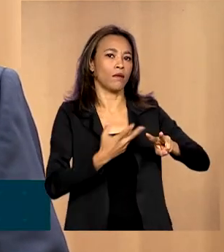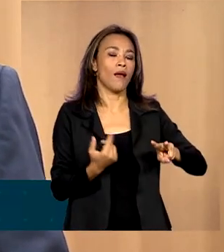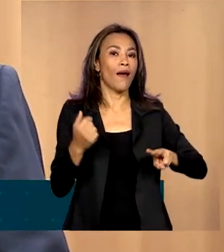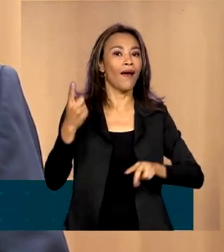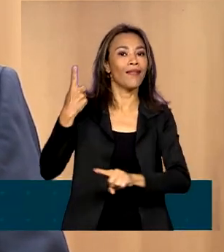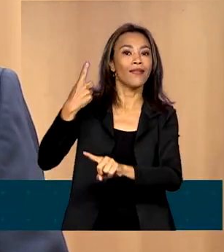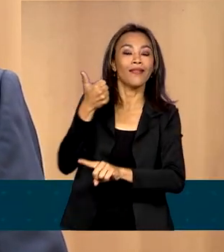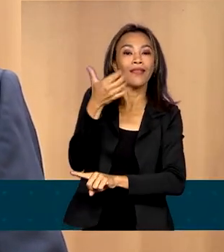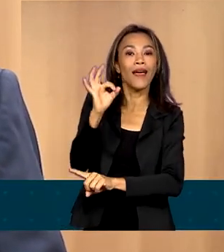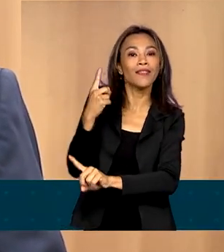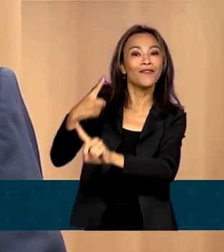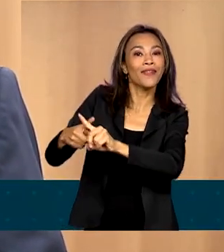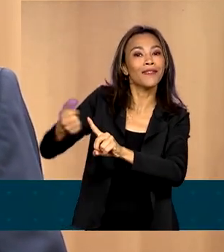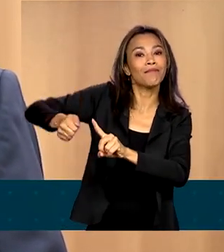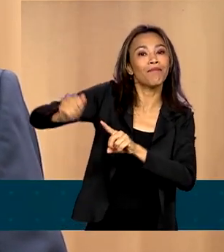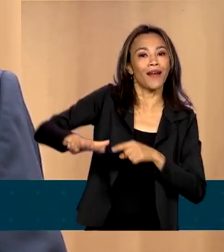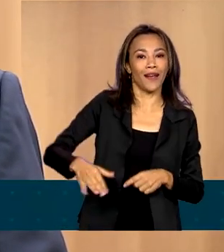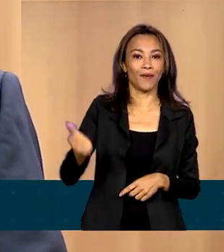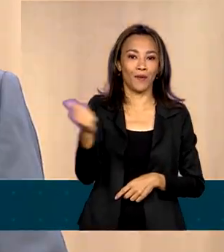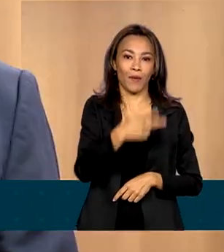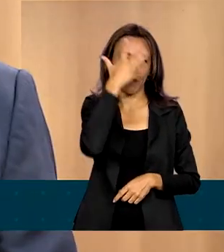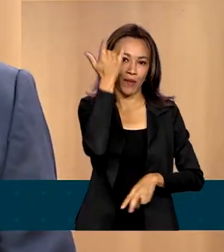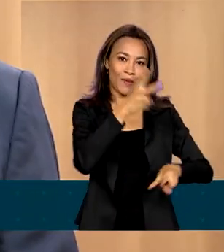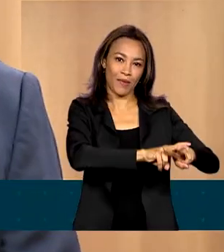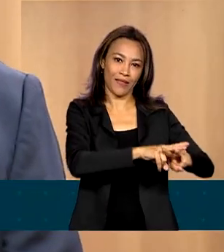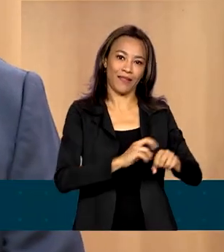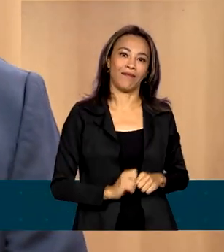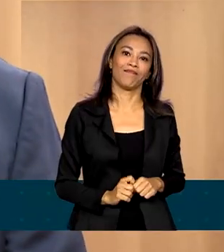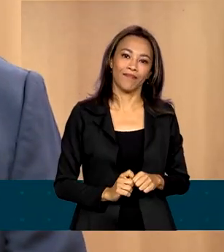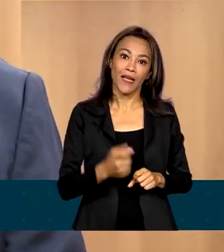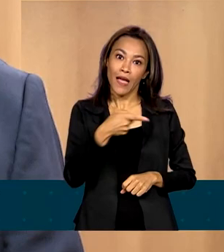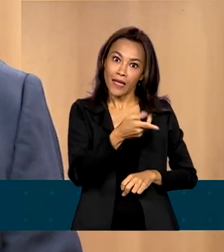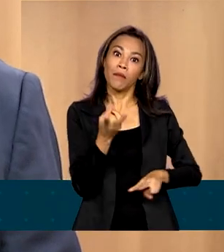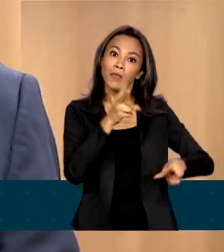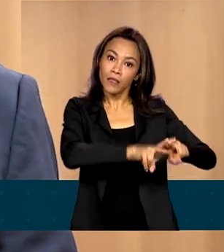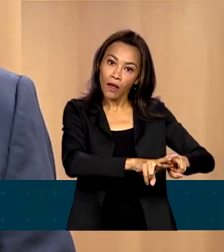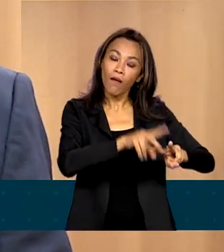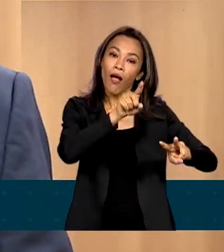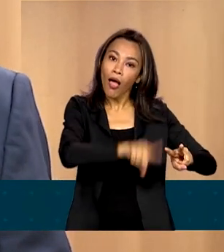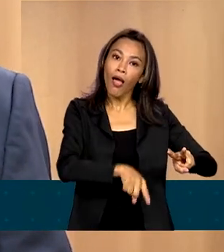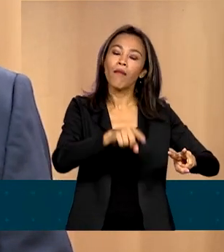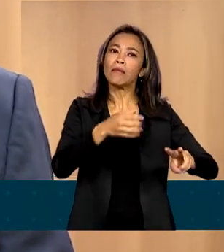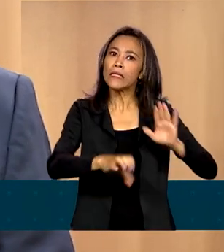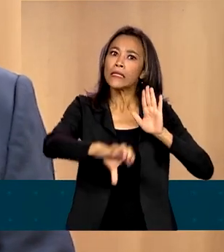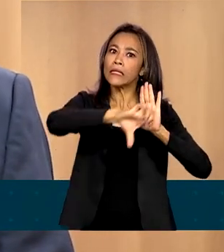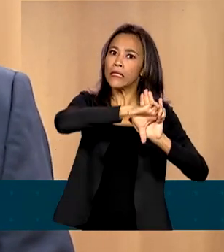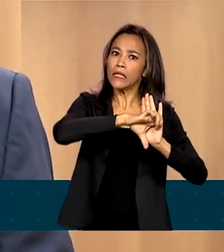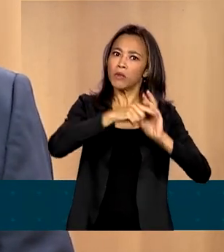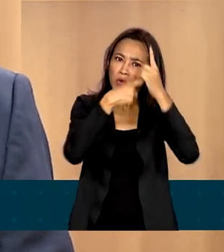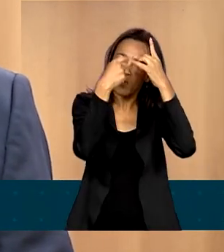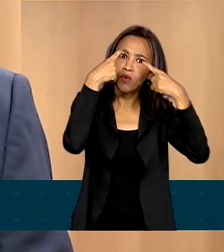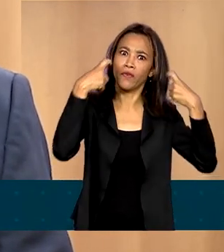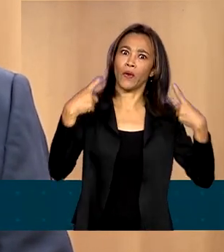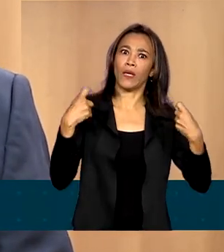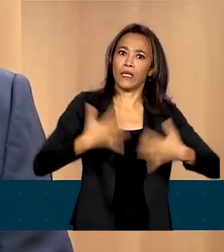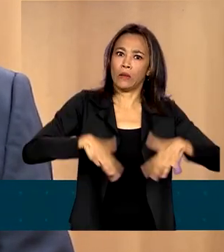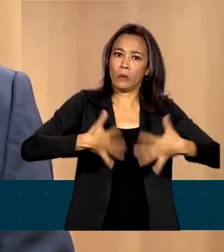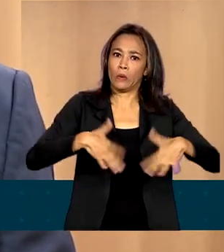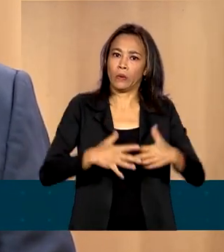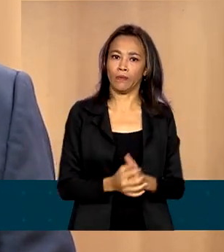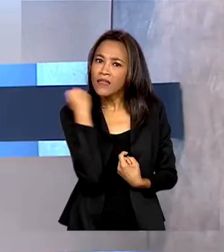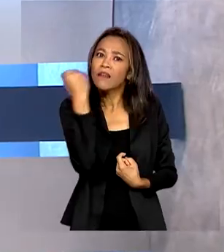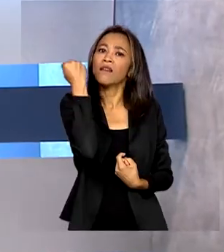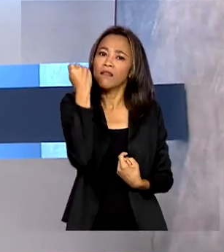vezes mais barato do que um preço. A prisão deve ser reservada para crimes com violência e grave ameaça à pessoa.